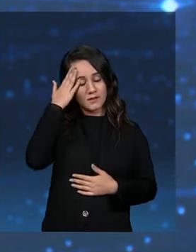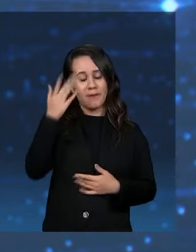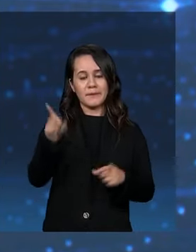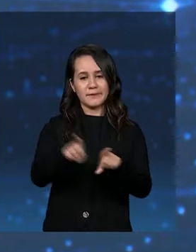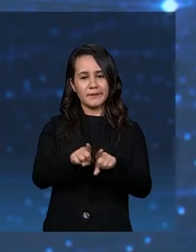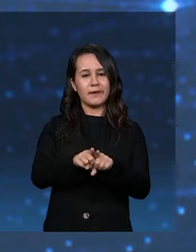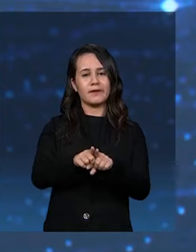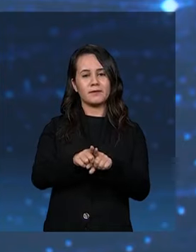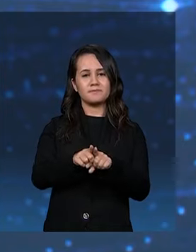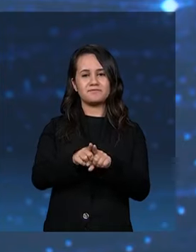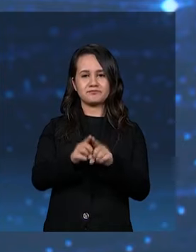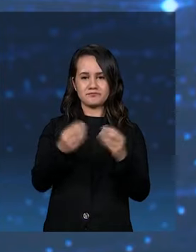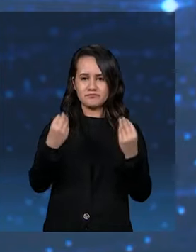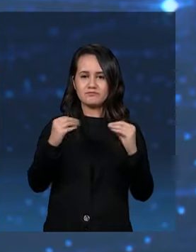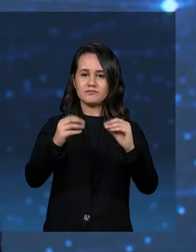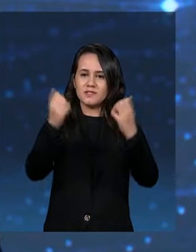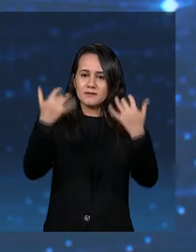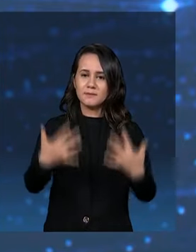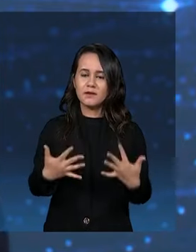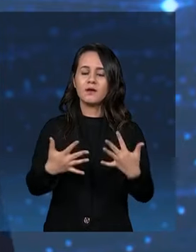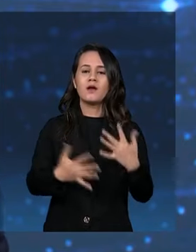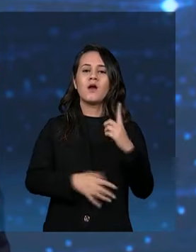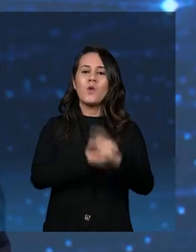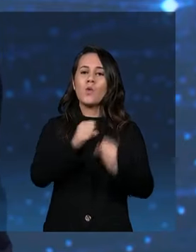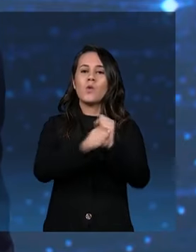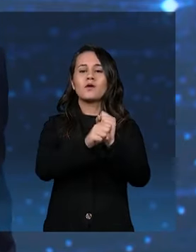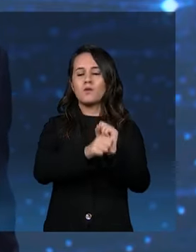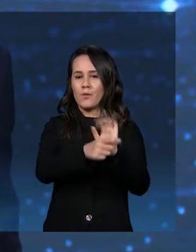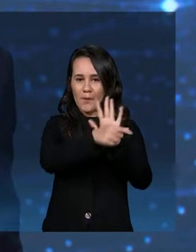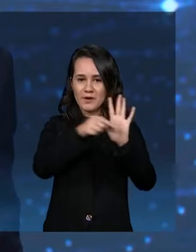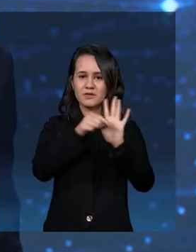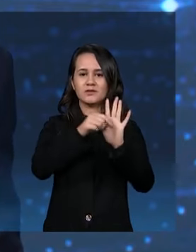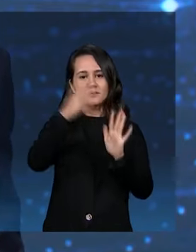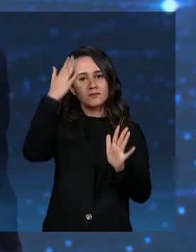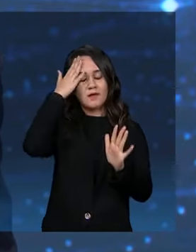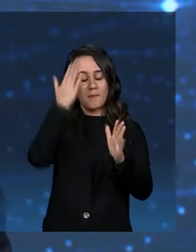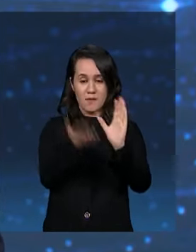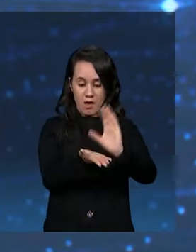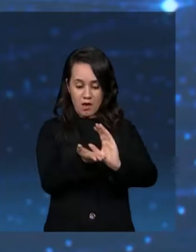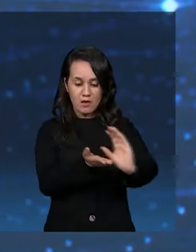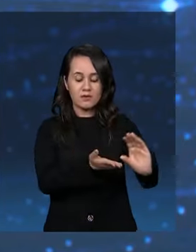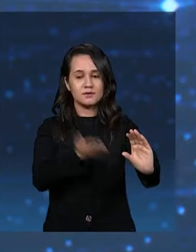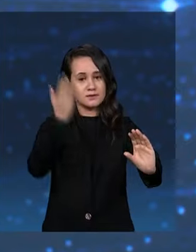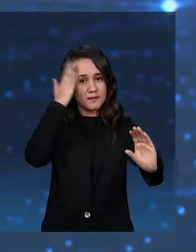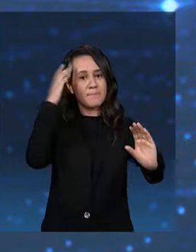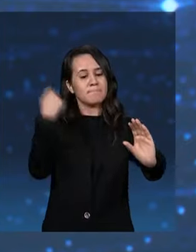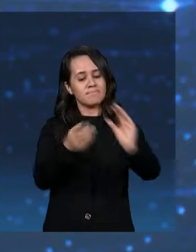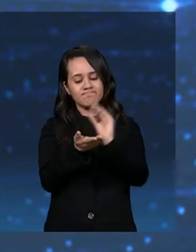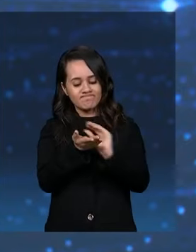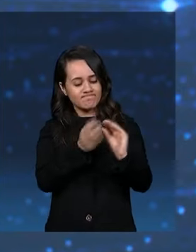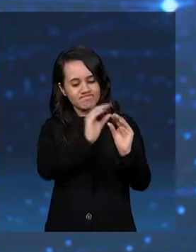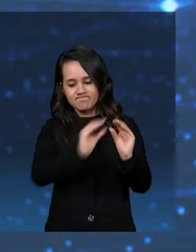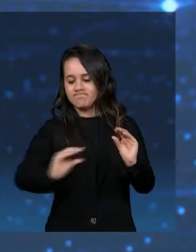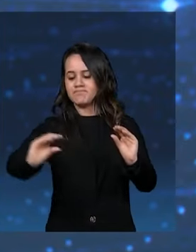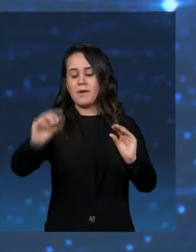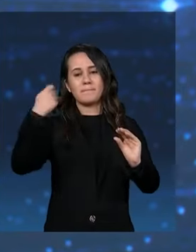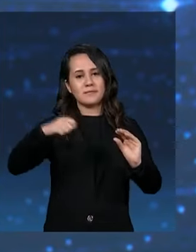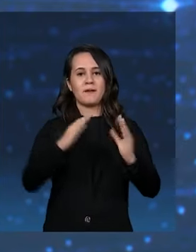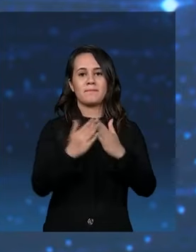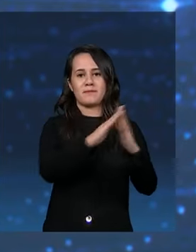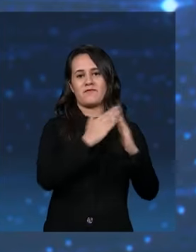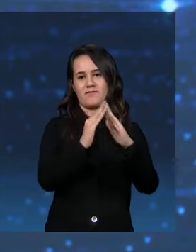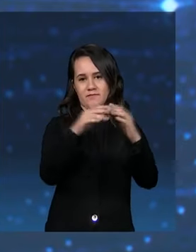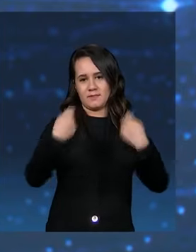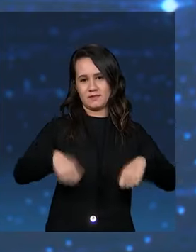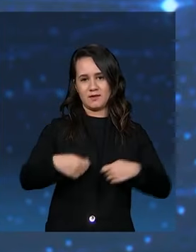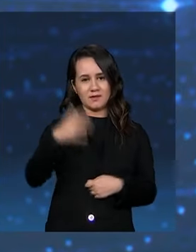programa plurianual um artigo que uma parte do investimento tem que ser feito na periferia. E, gente, eu vou falar